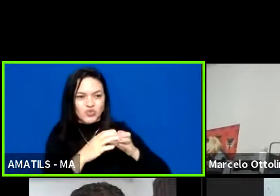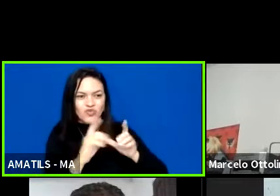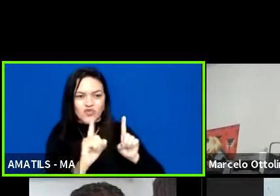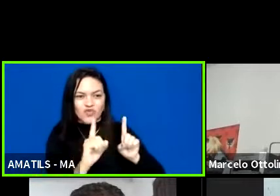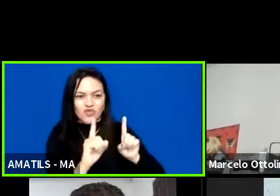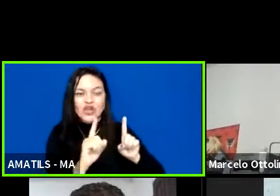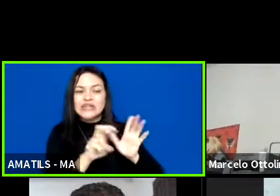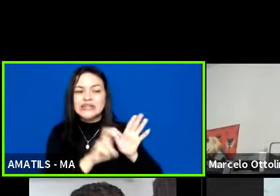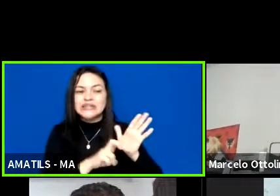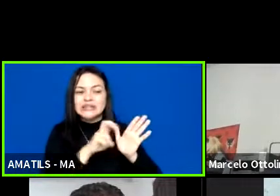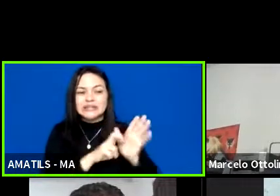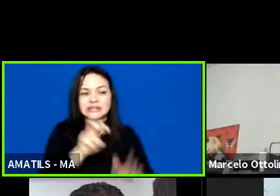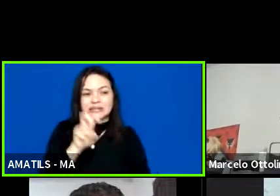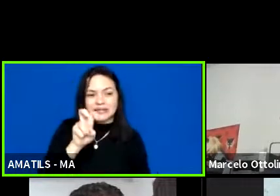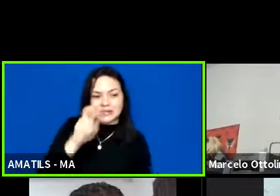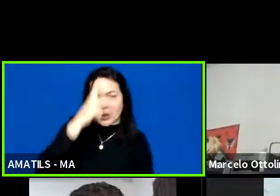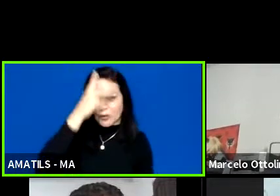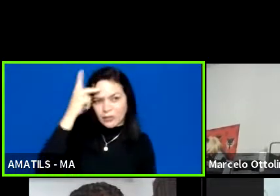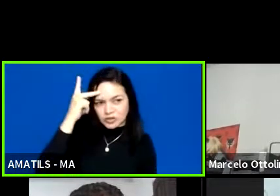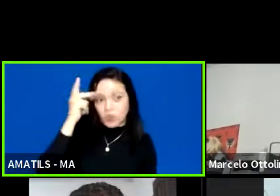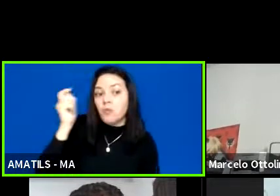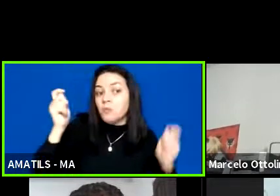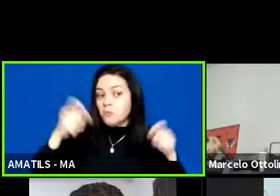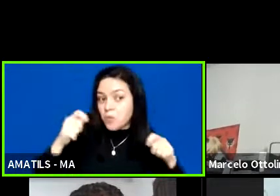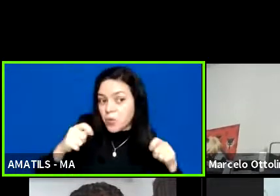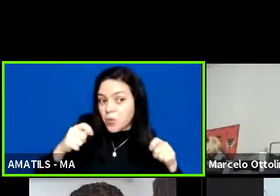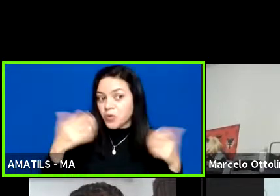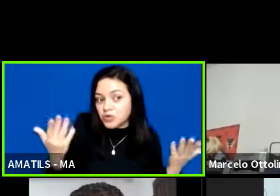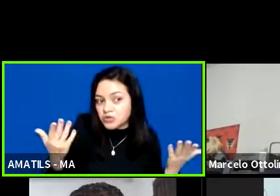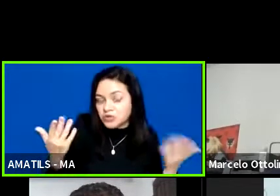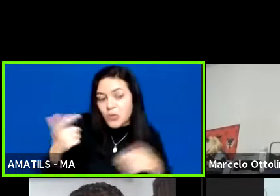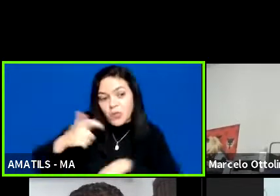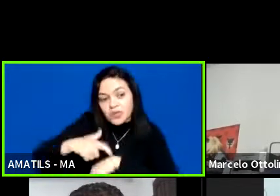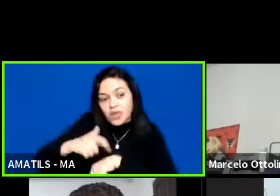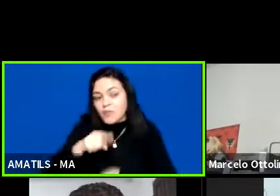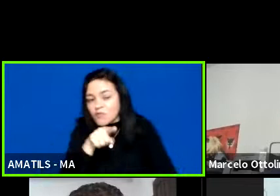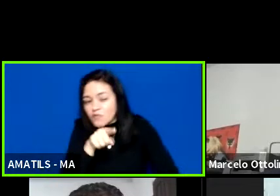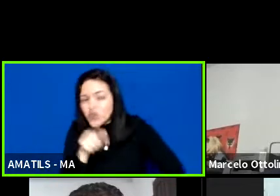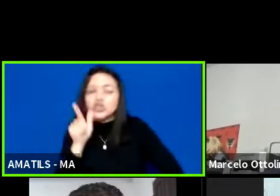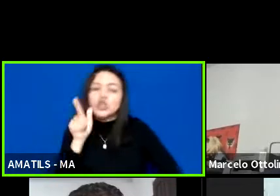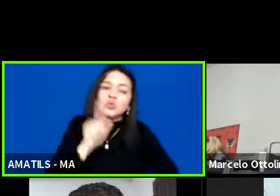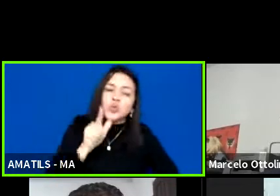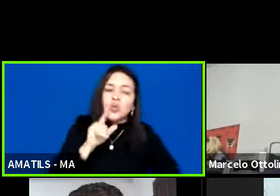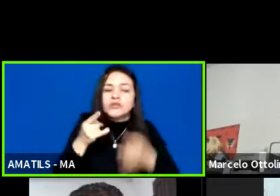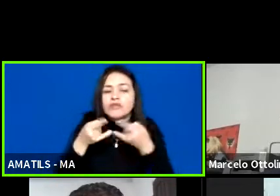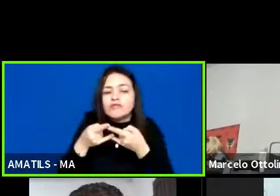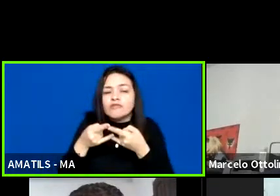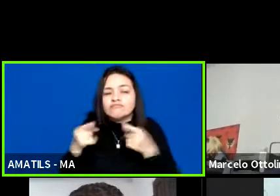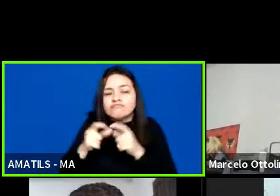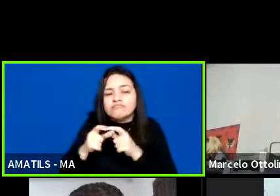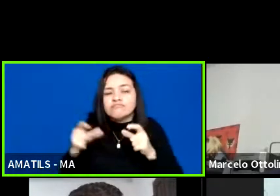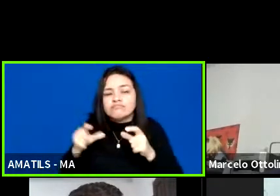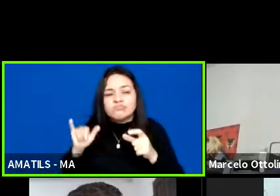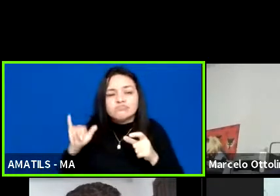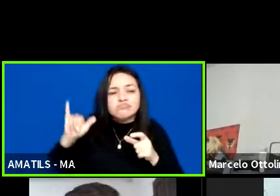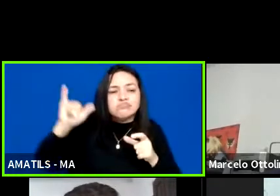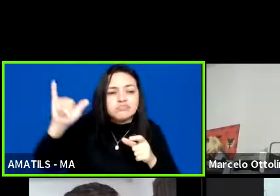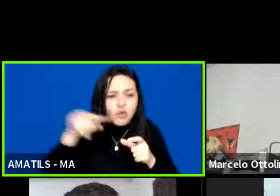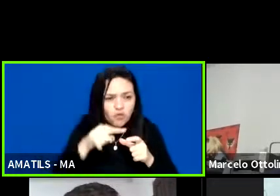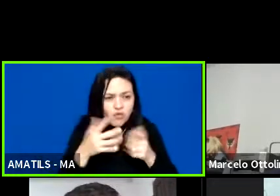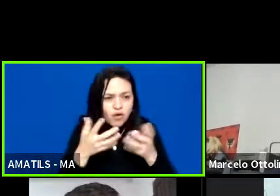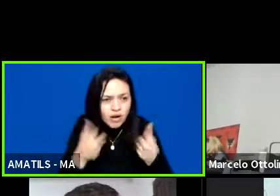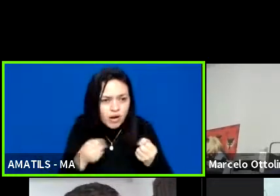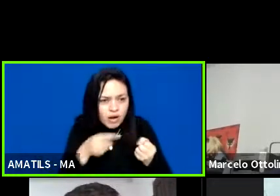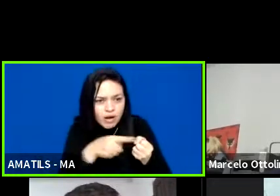propriedade. então pode chegar um tempo de exigir que essas entidades para receberem as passagens aéreas dos seus atletas, que essas